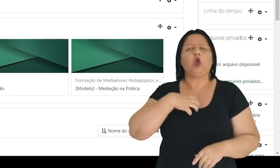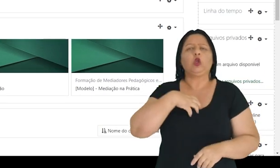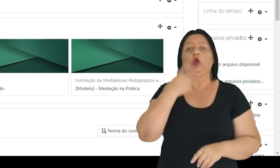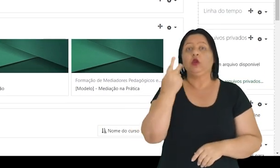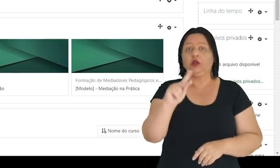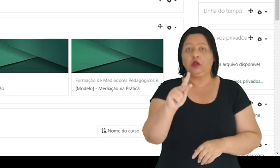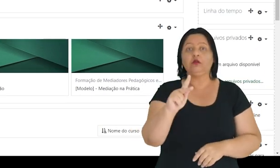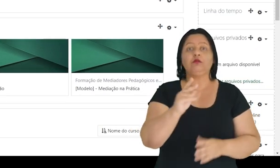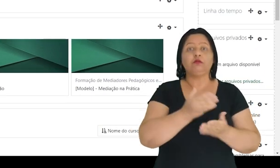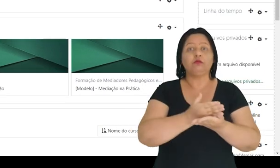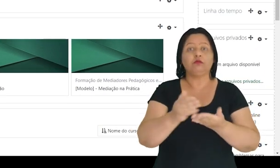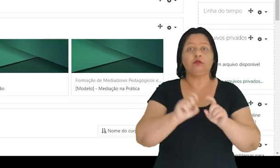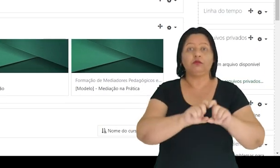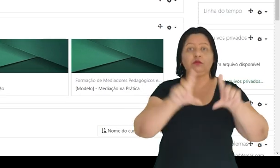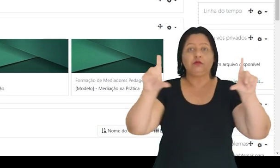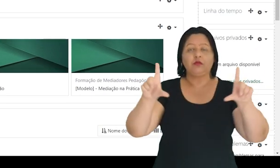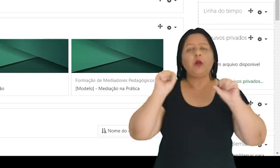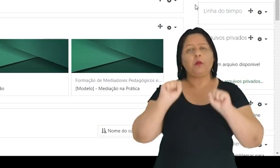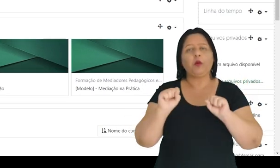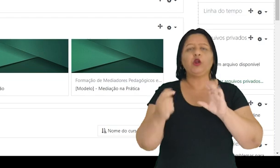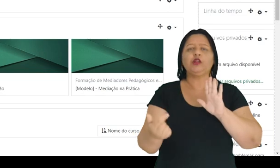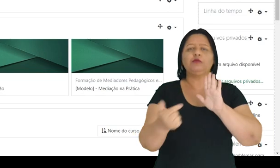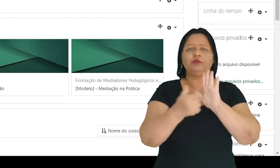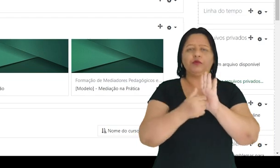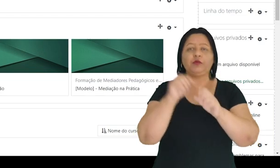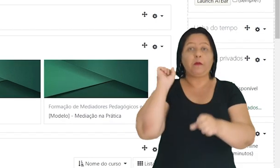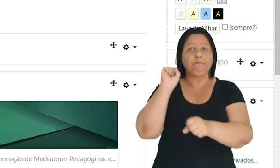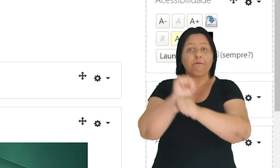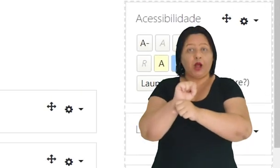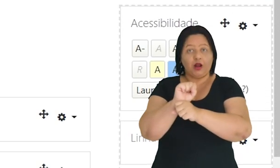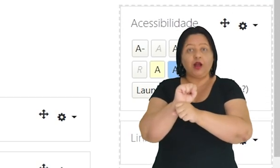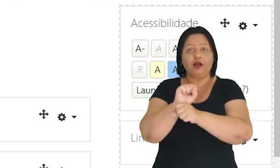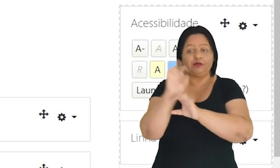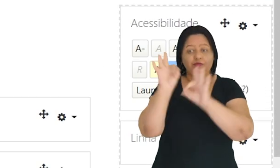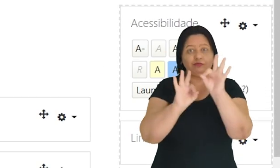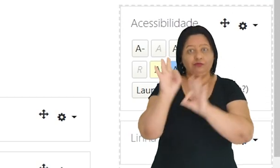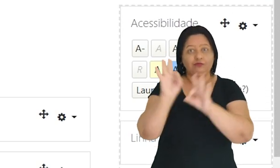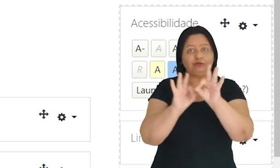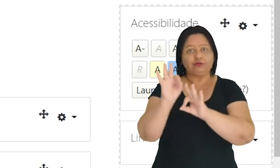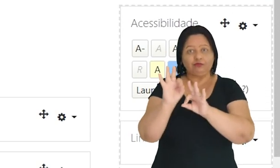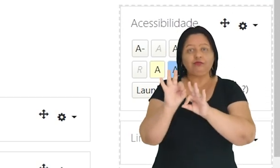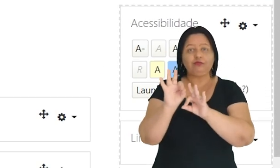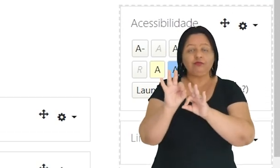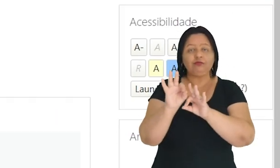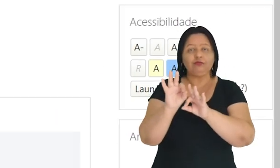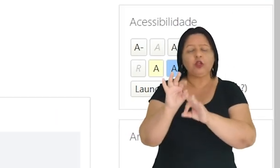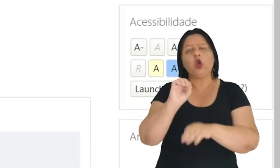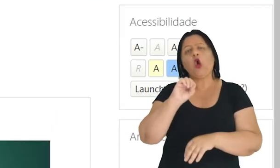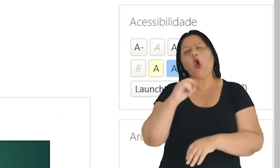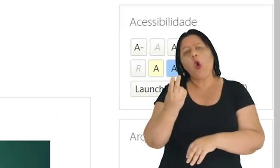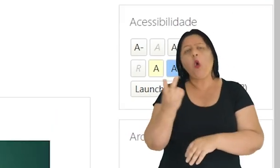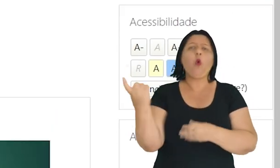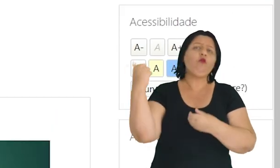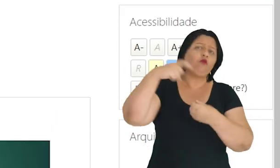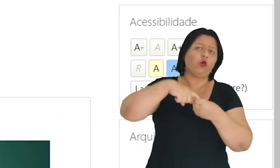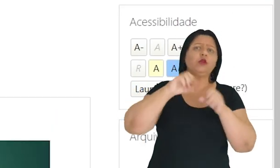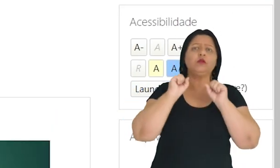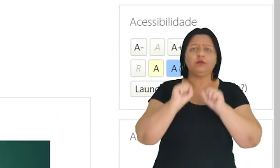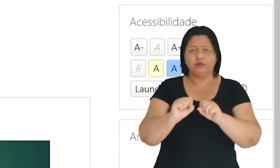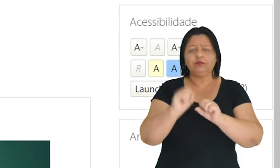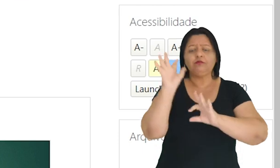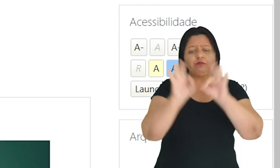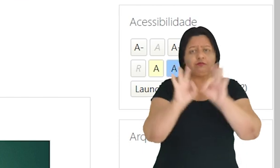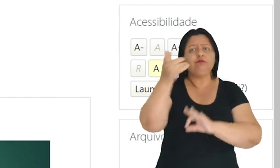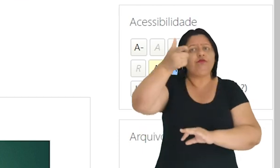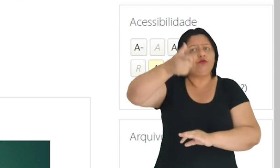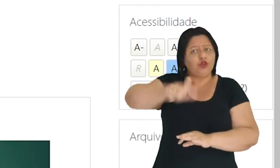as suas preferências de configuração da sua página inicial, você pode clicar em parar de personalizar essa página. Ou,